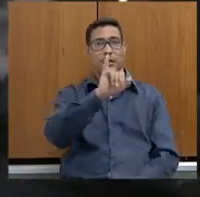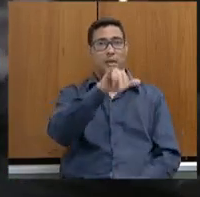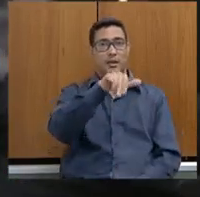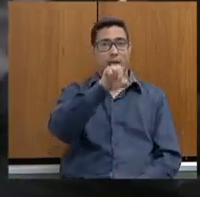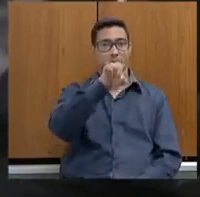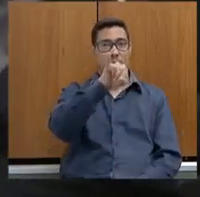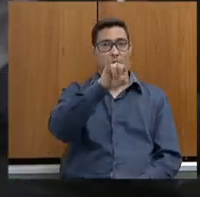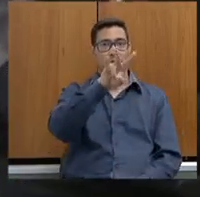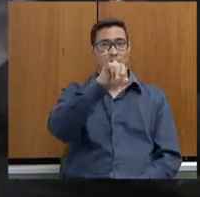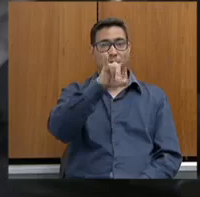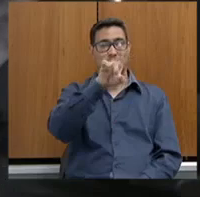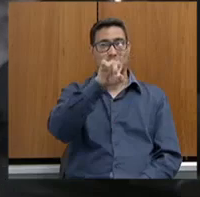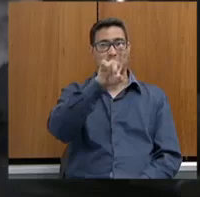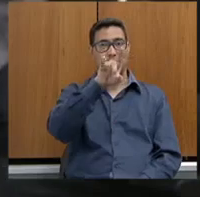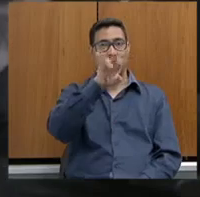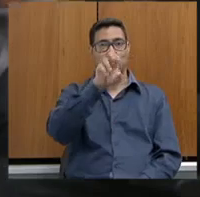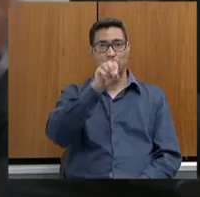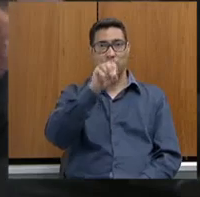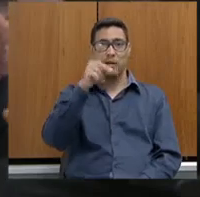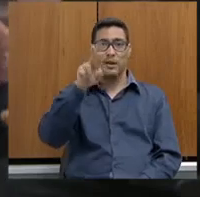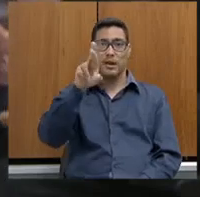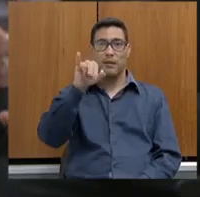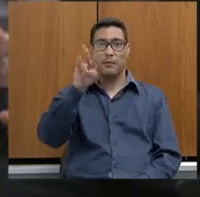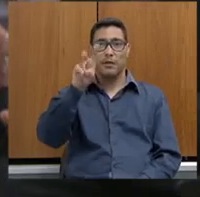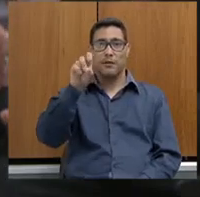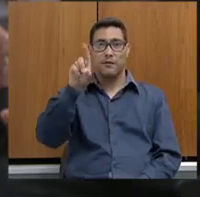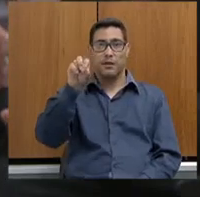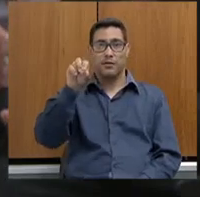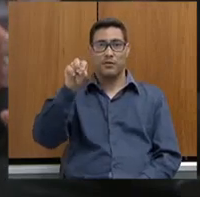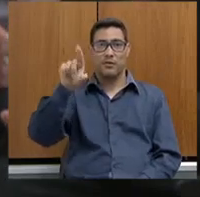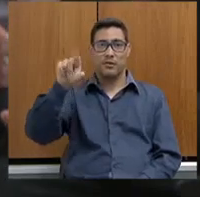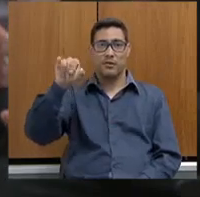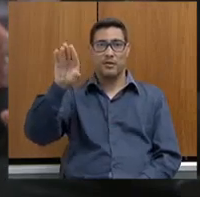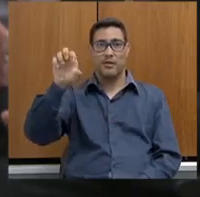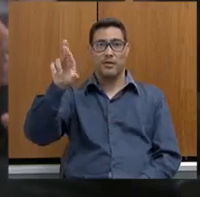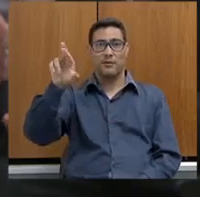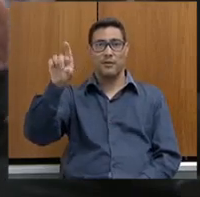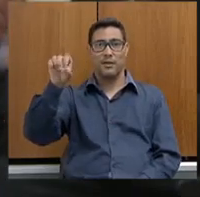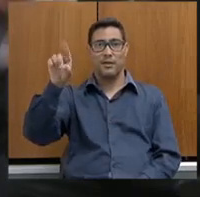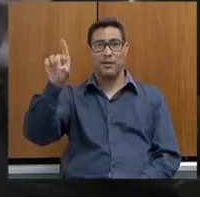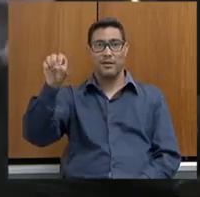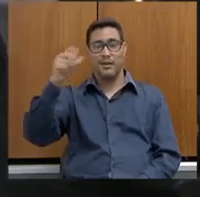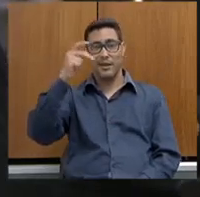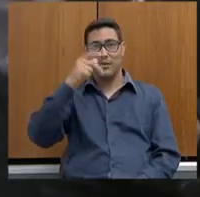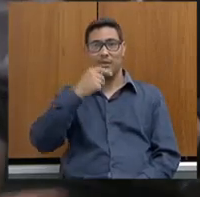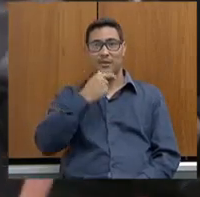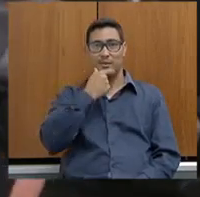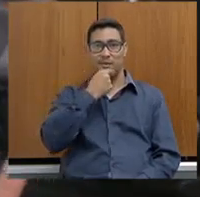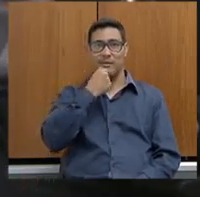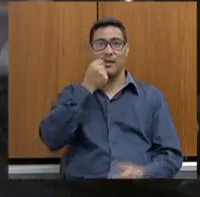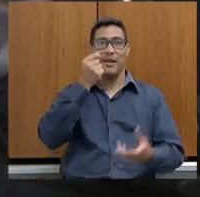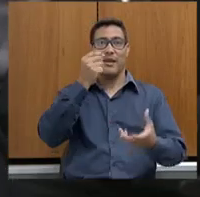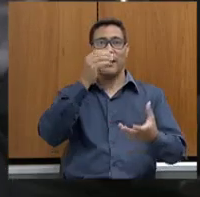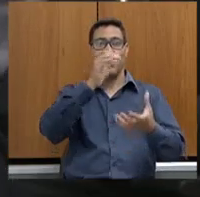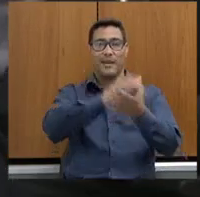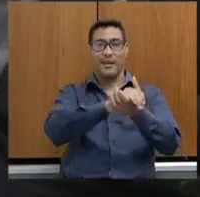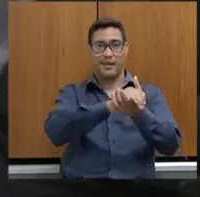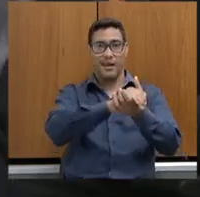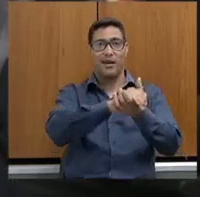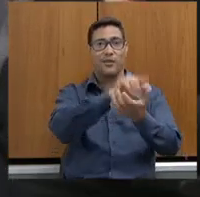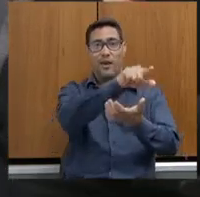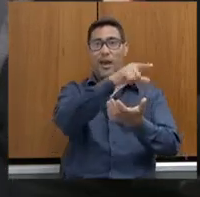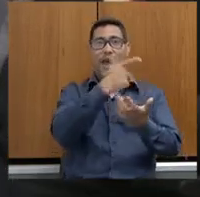indivíduo privado de liberdade. Então, cara que é casado, por exemplo, enquadra nessa situação, então. Porque, às vezes, a mulher dele não deixa sair de casa.